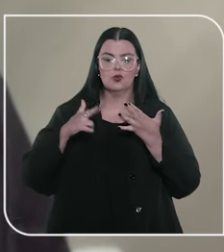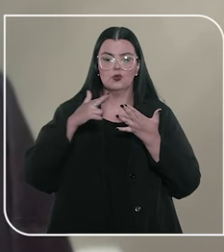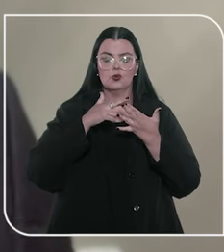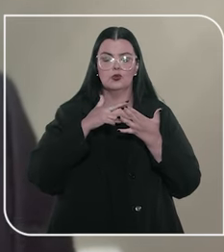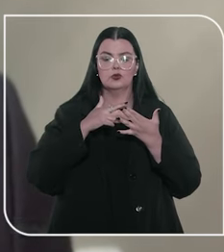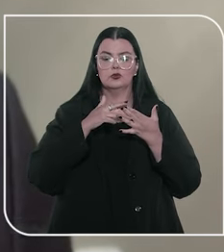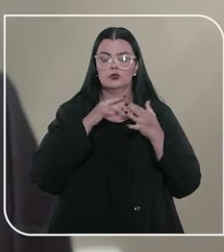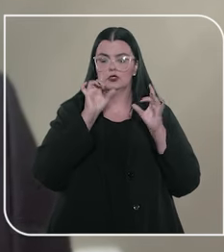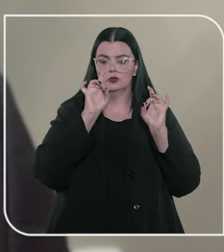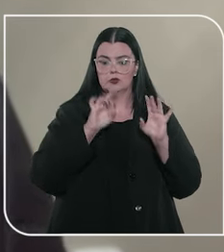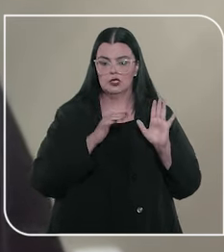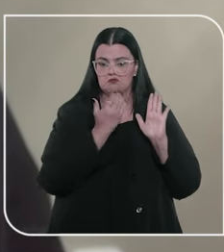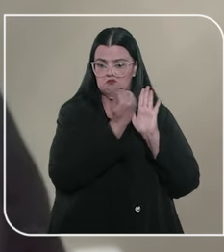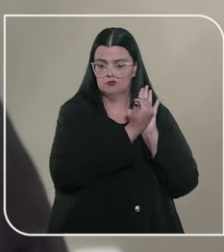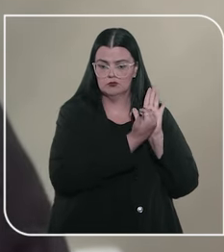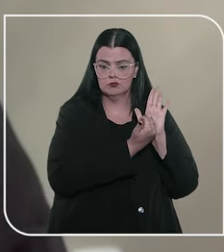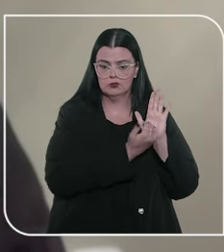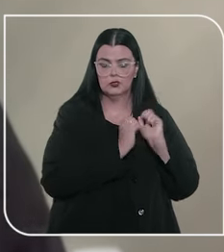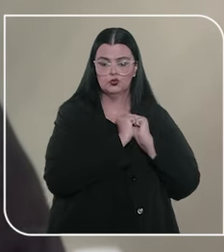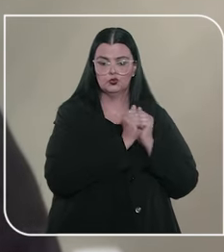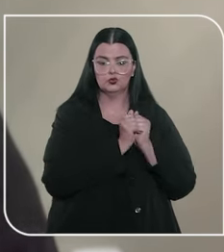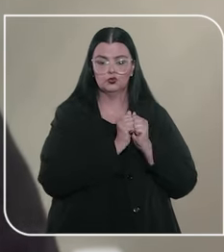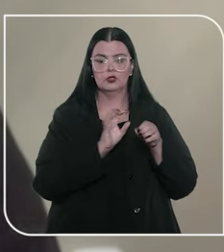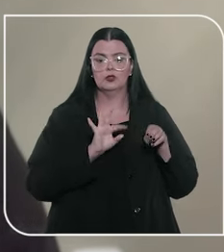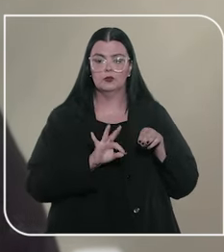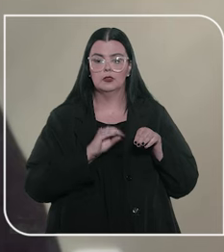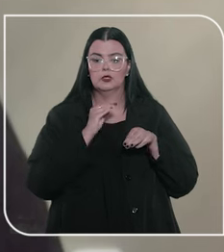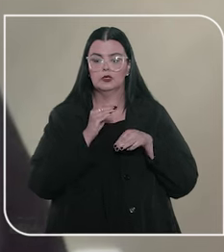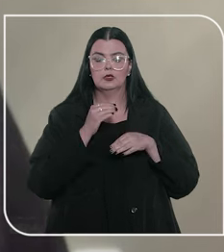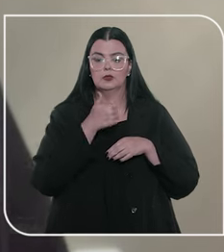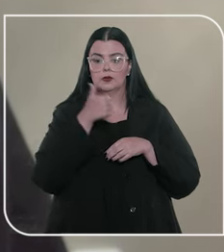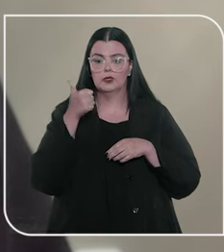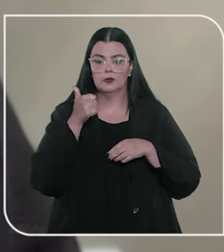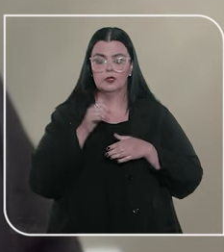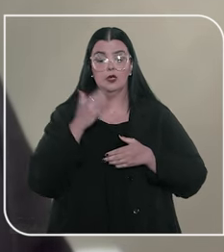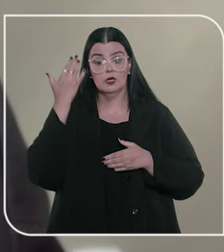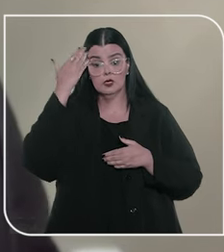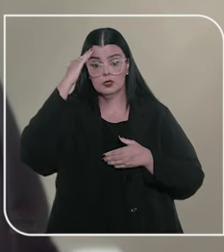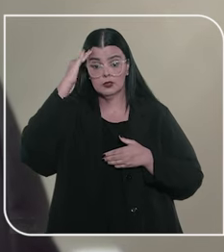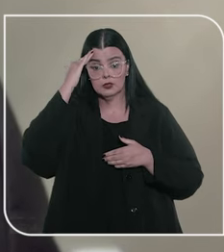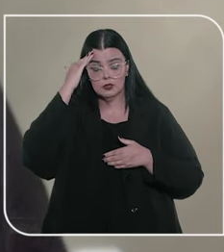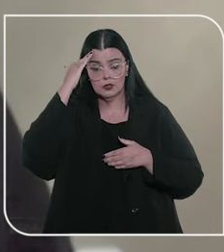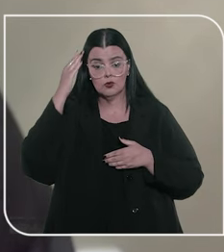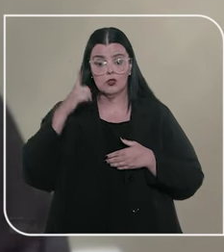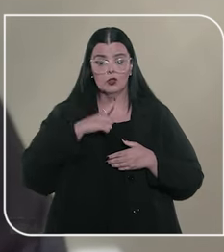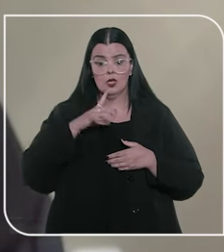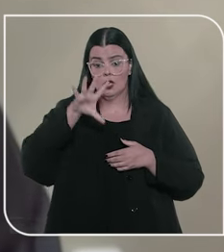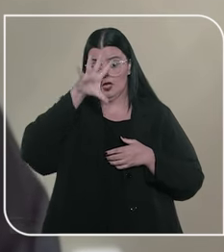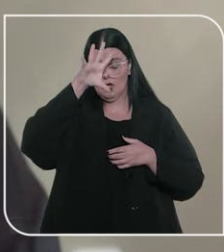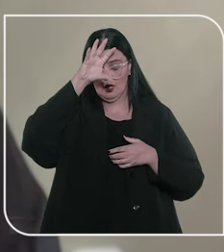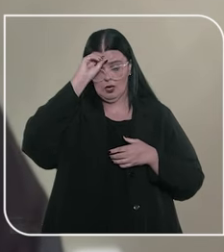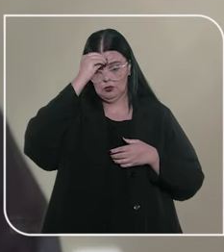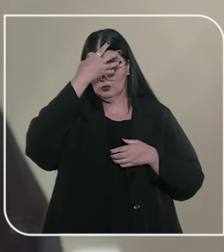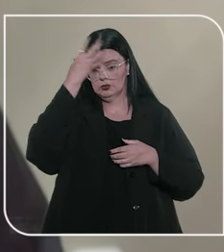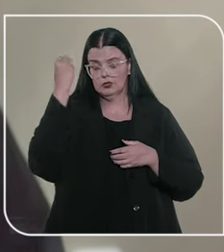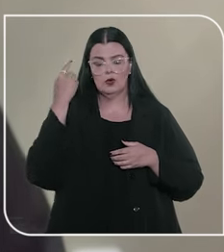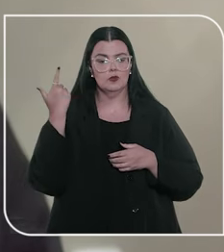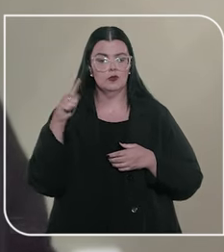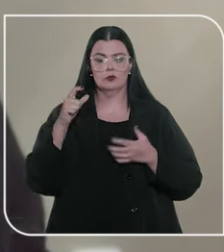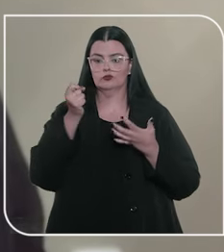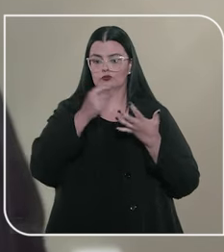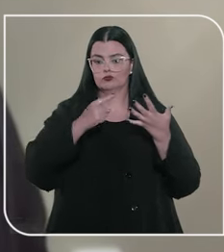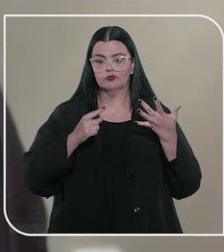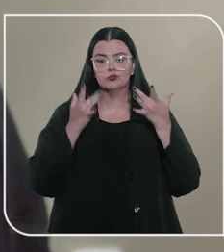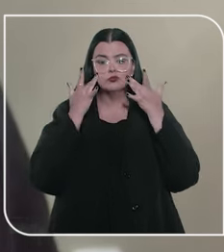especial aqui em pauta, junto com os ministros da primeira turma, entenderam que, embora o Alzheimer não constasse